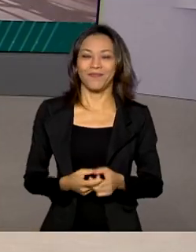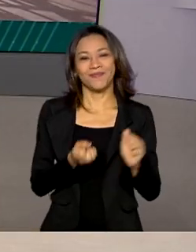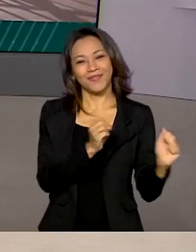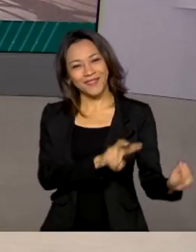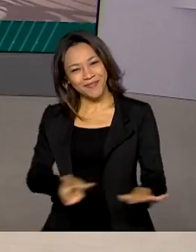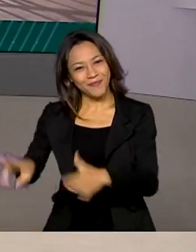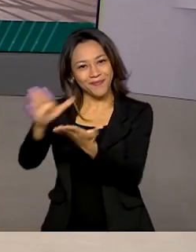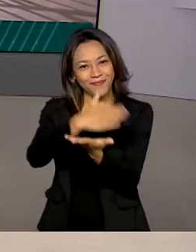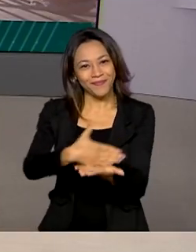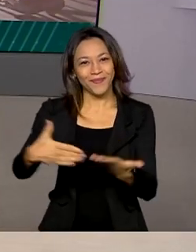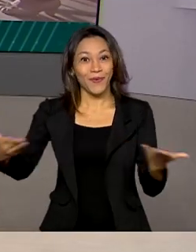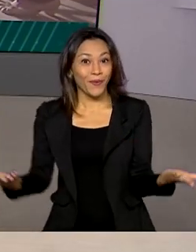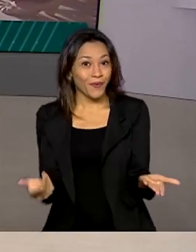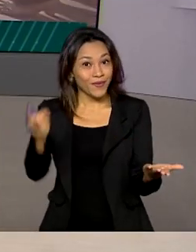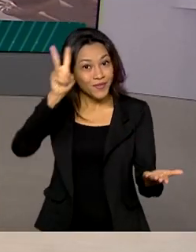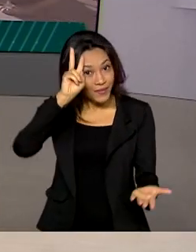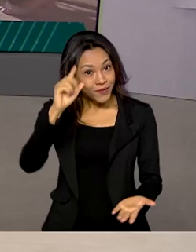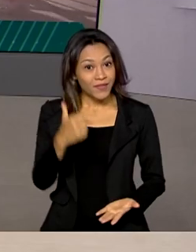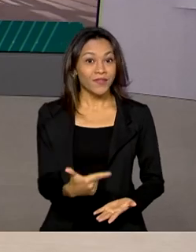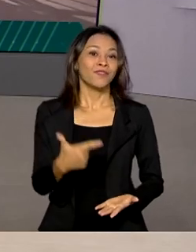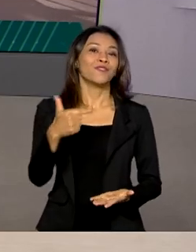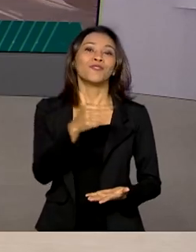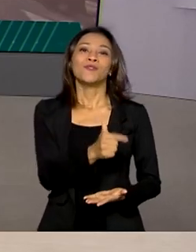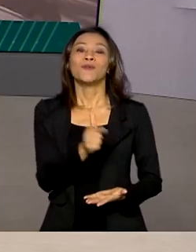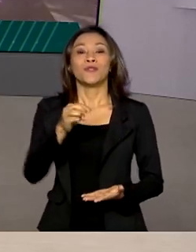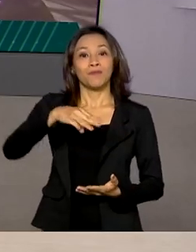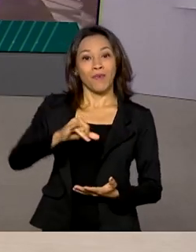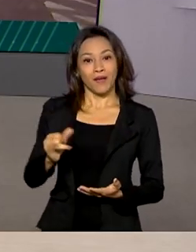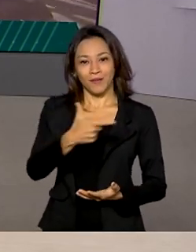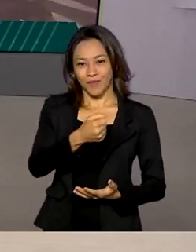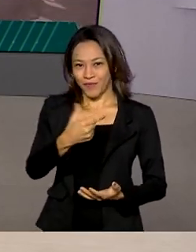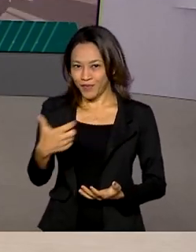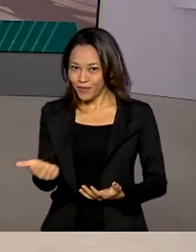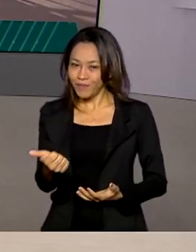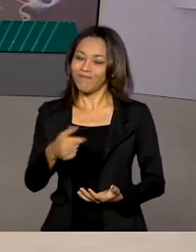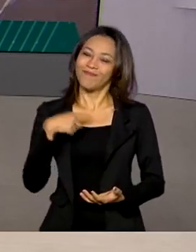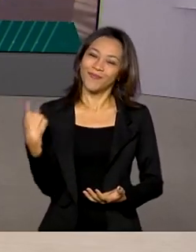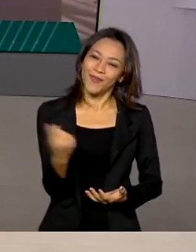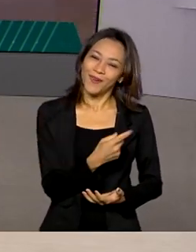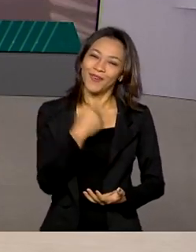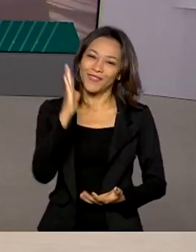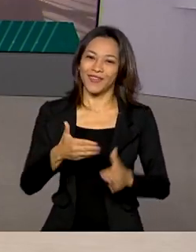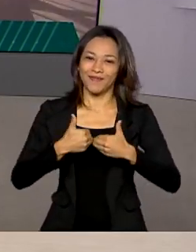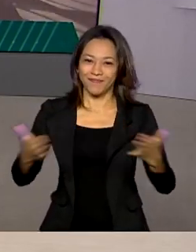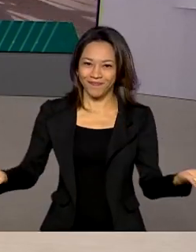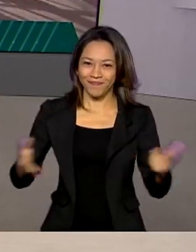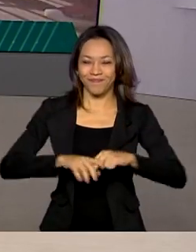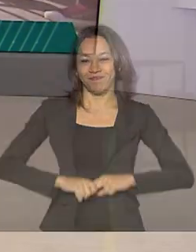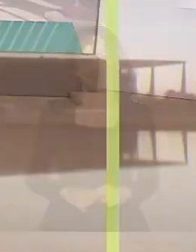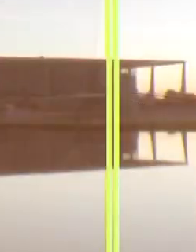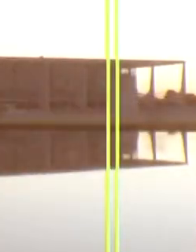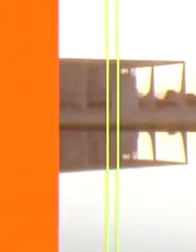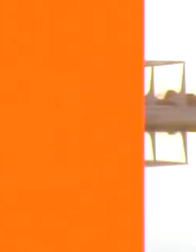começando, hoje é segunda-feira, 22 de março de 2021. O Brasil em Dia já está no ar.